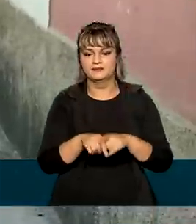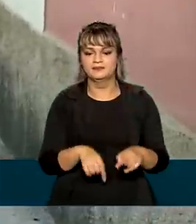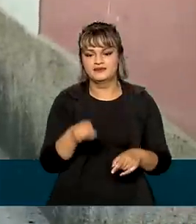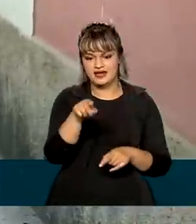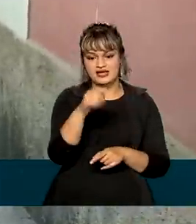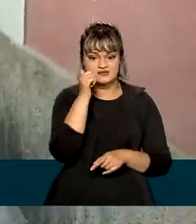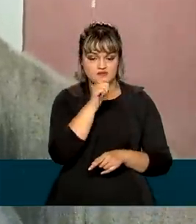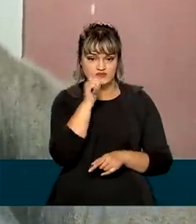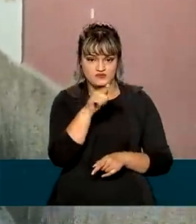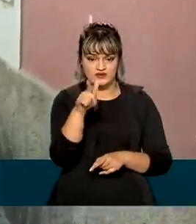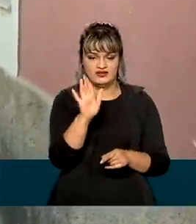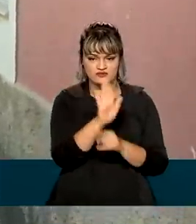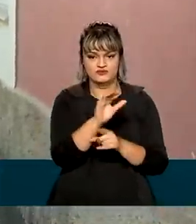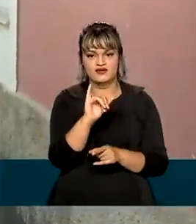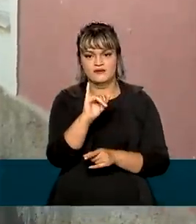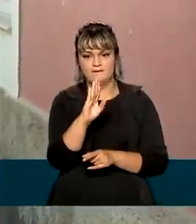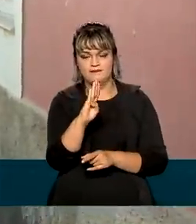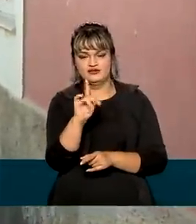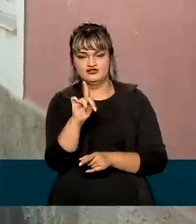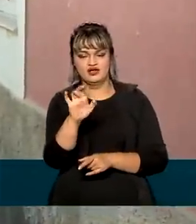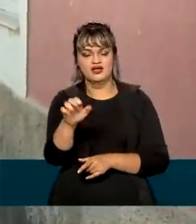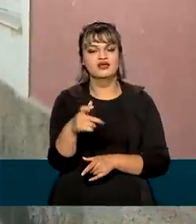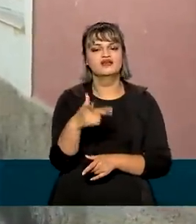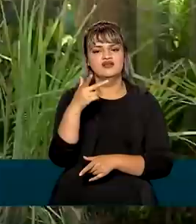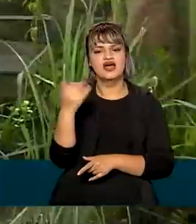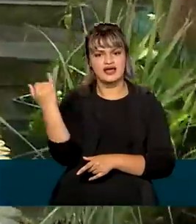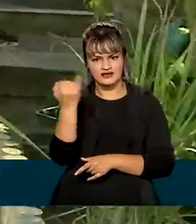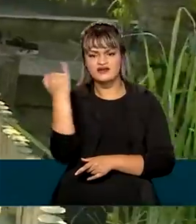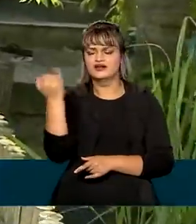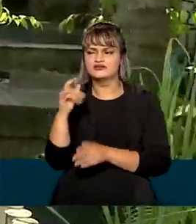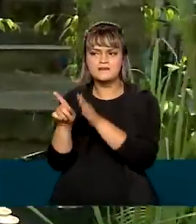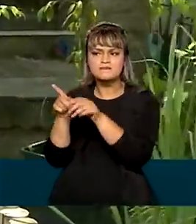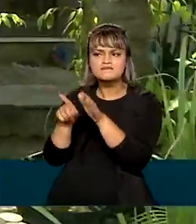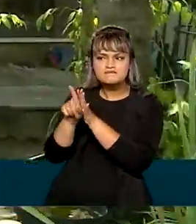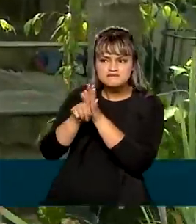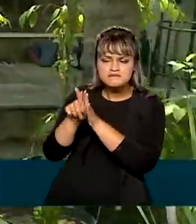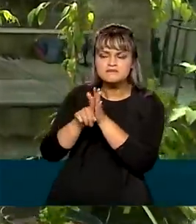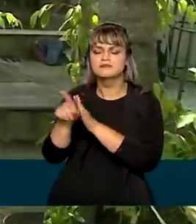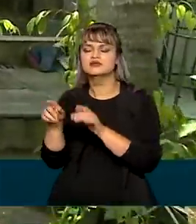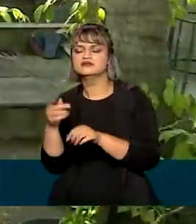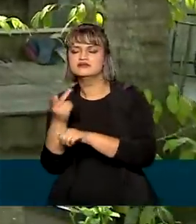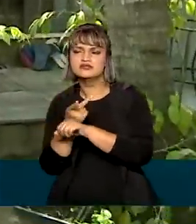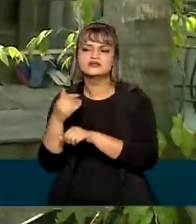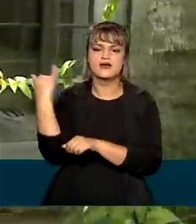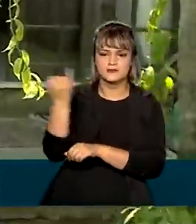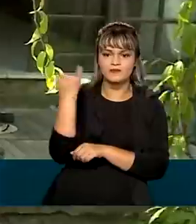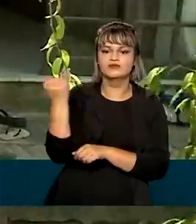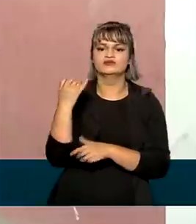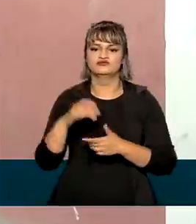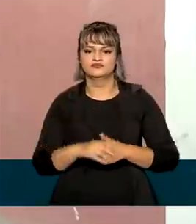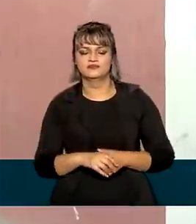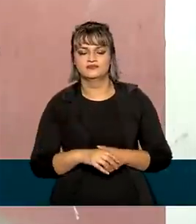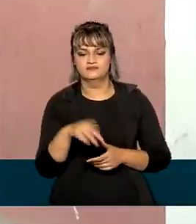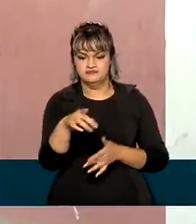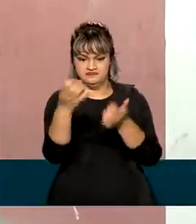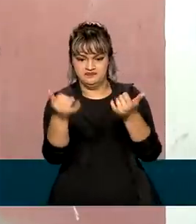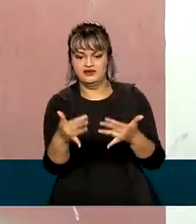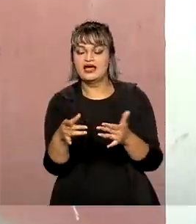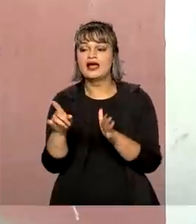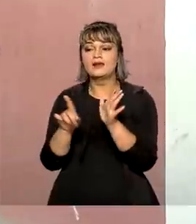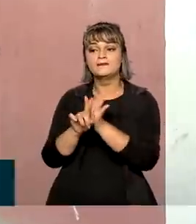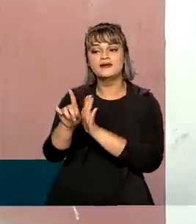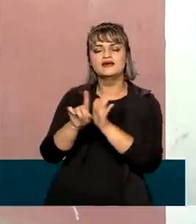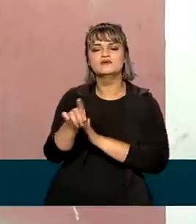Essa recenseadora do IBGE explica a importância da pesquisa, que é a maior operação civil do país. A gente faz